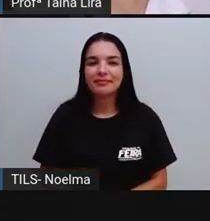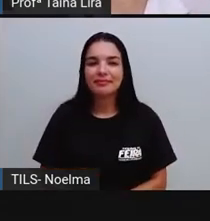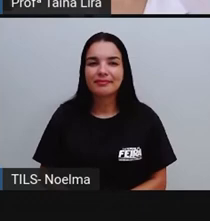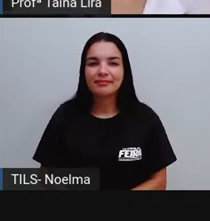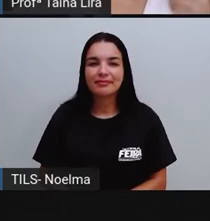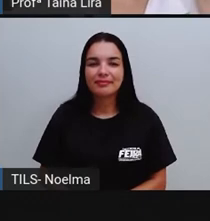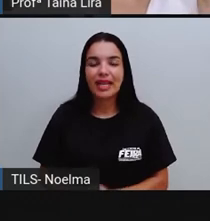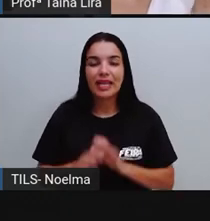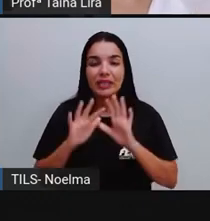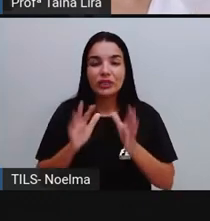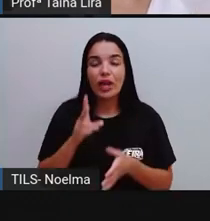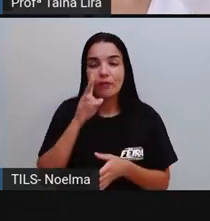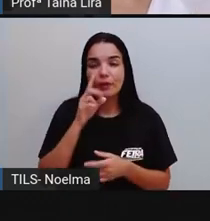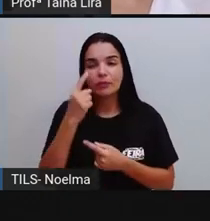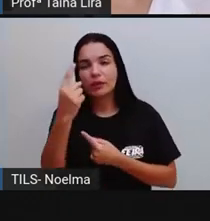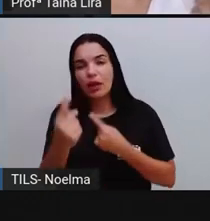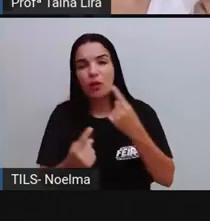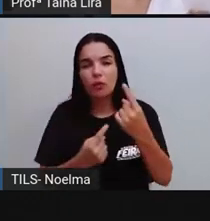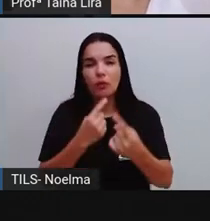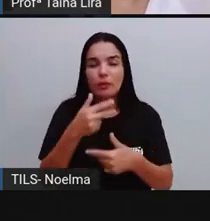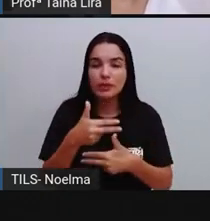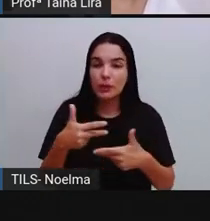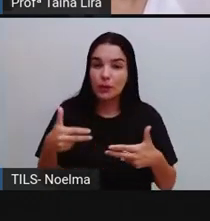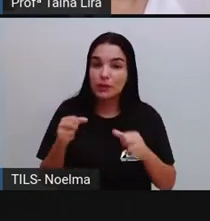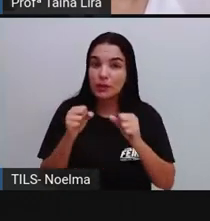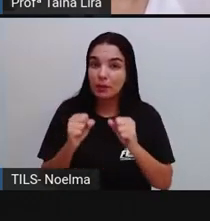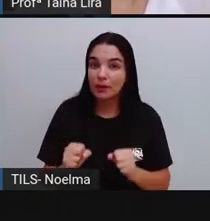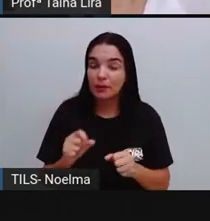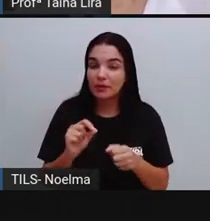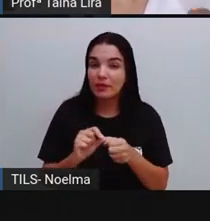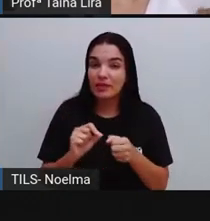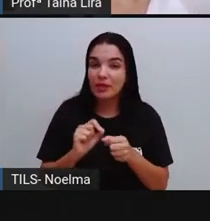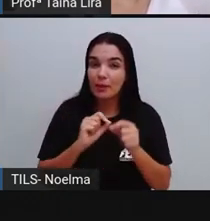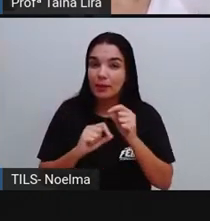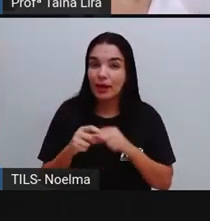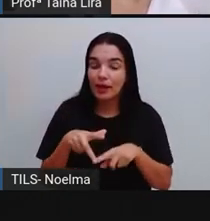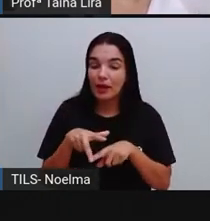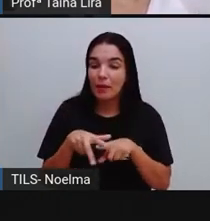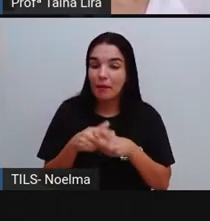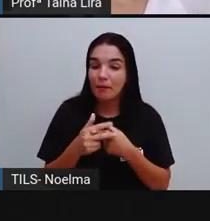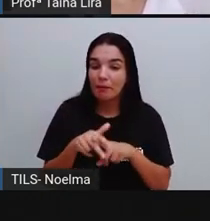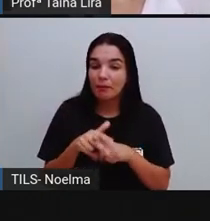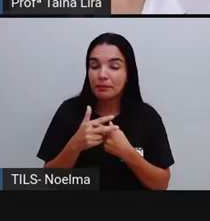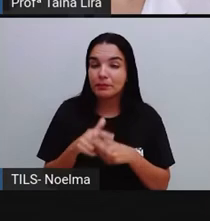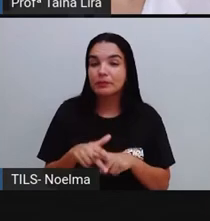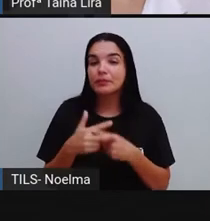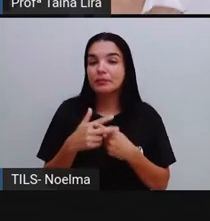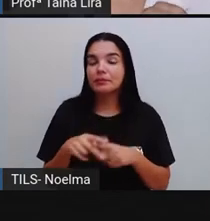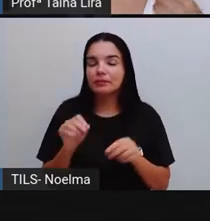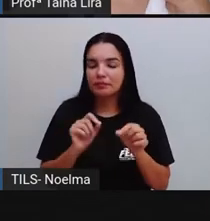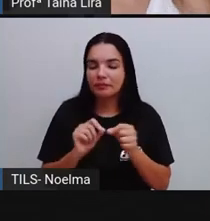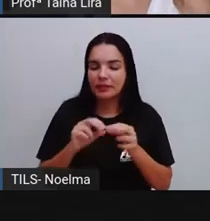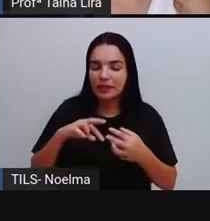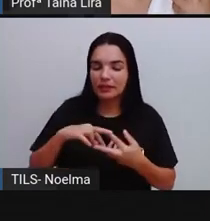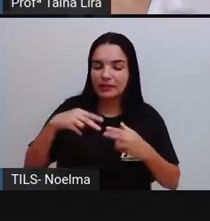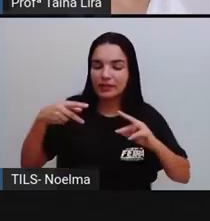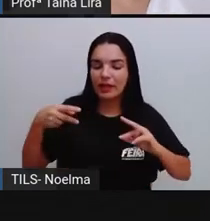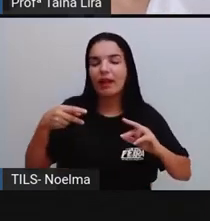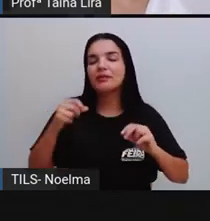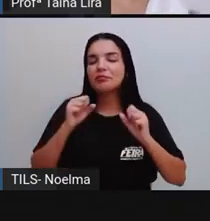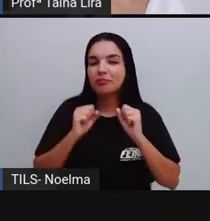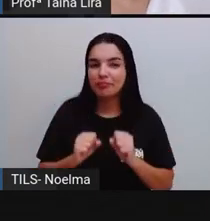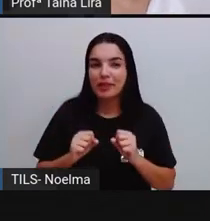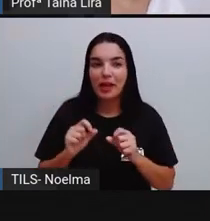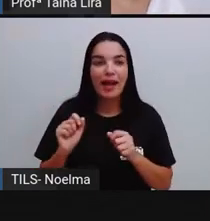que a gente pode fazer aí de material reciclável. Então, você pode, né, junto com as pessoas que moram no seu